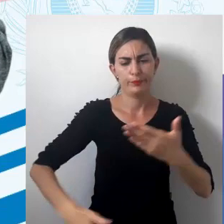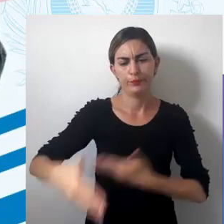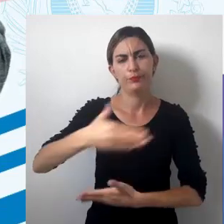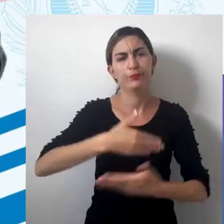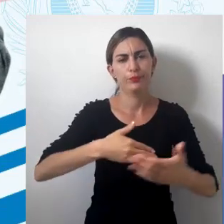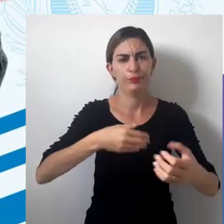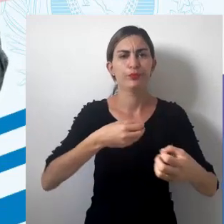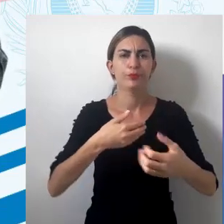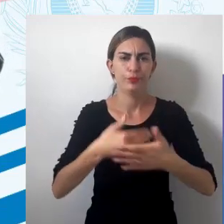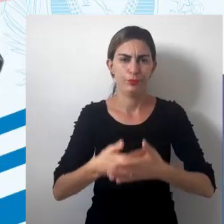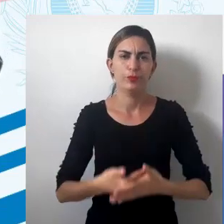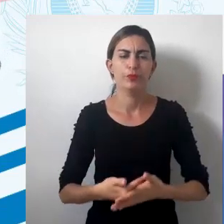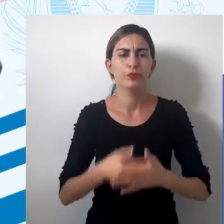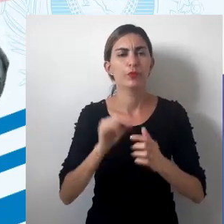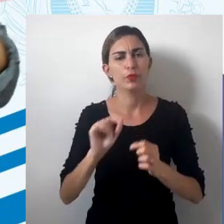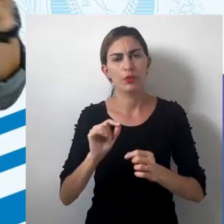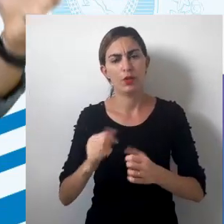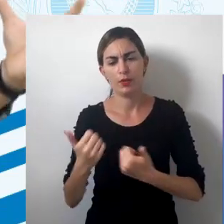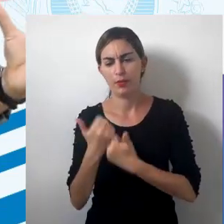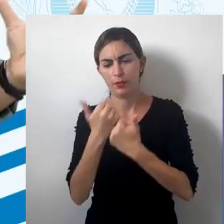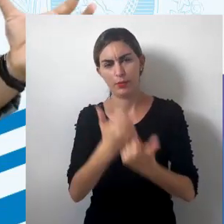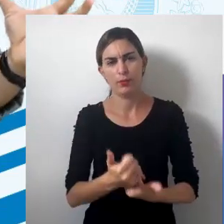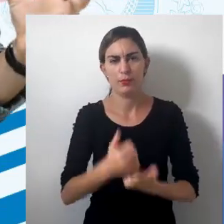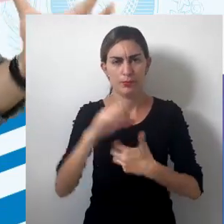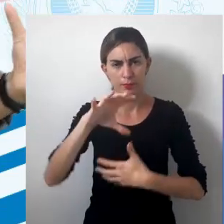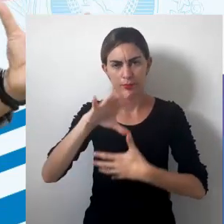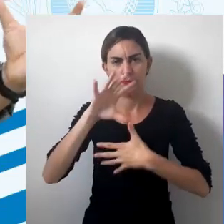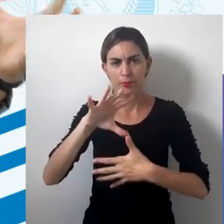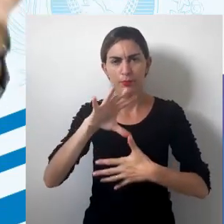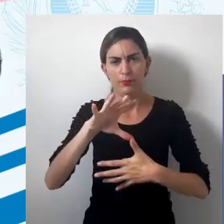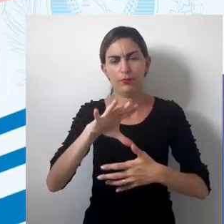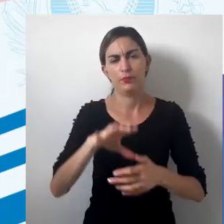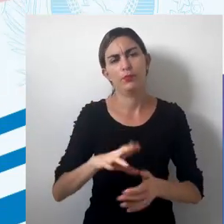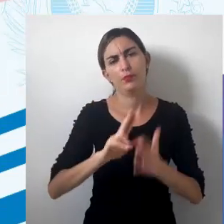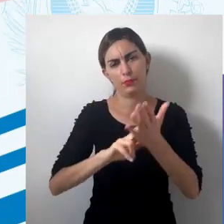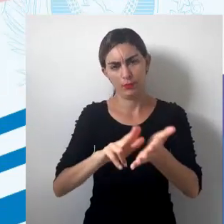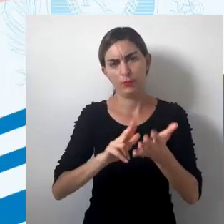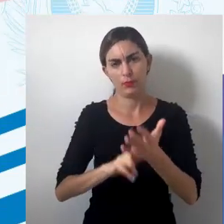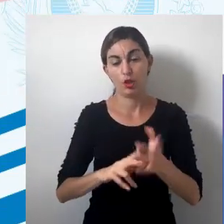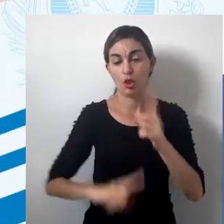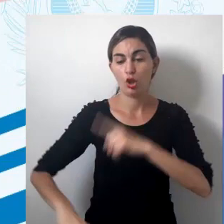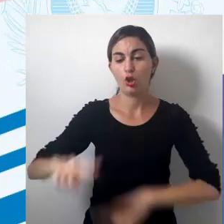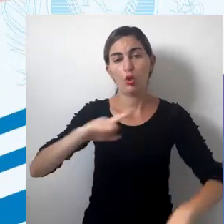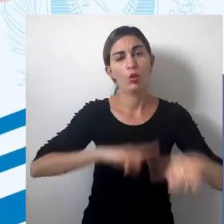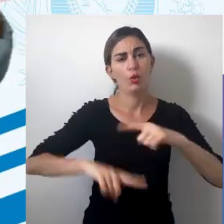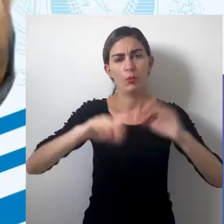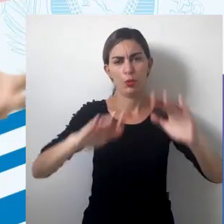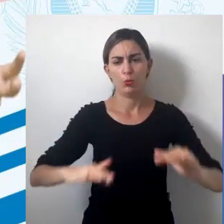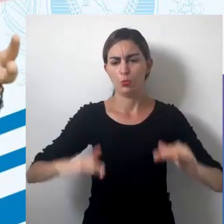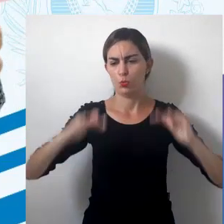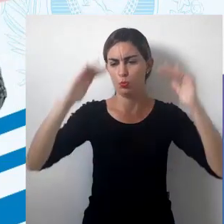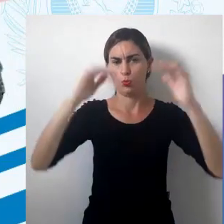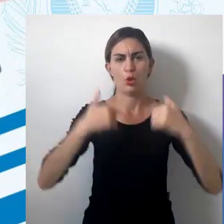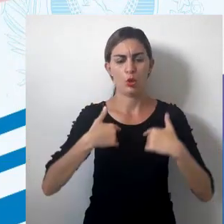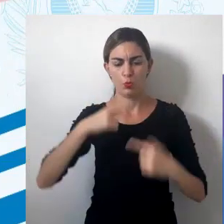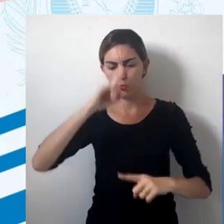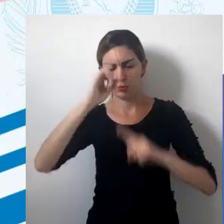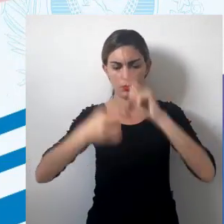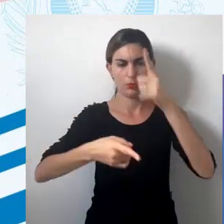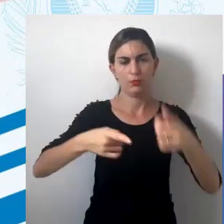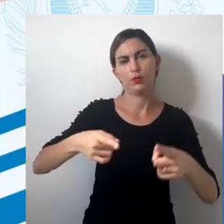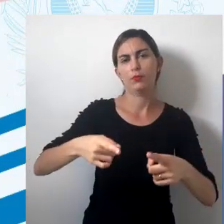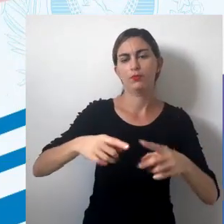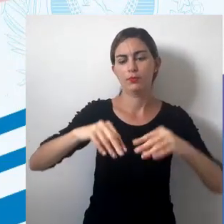próxima entre representação cartográfica e domínio, poder sobre o território.